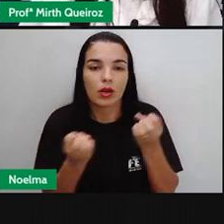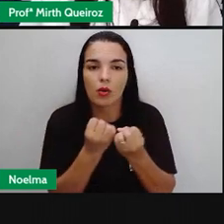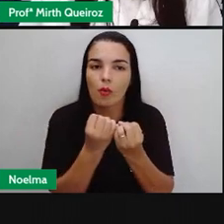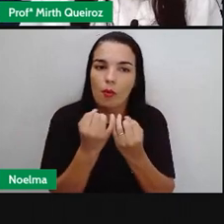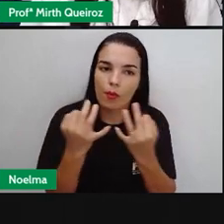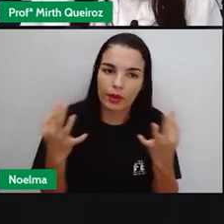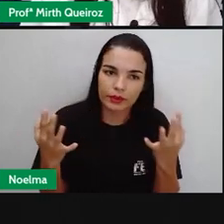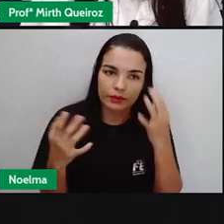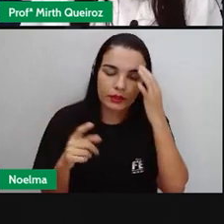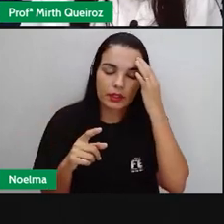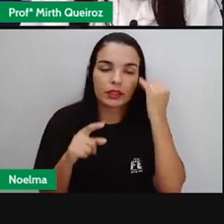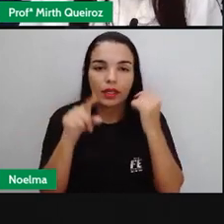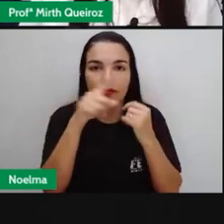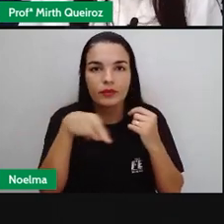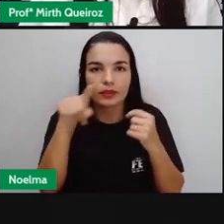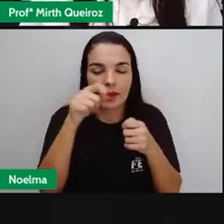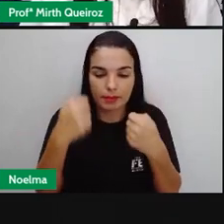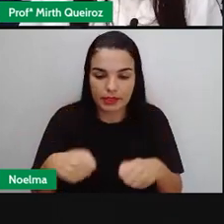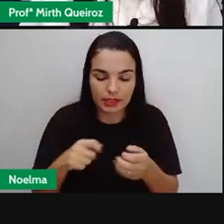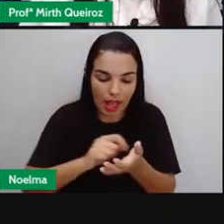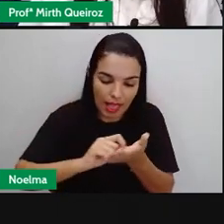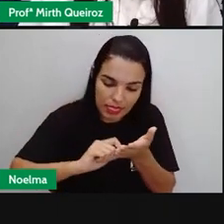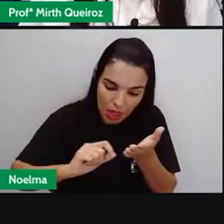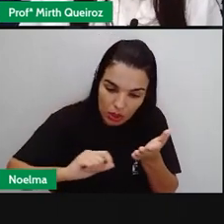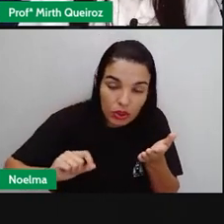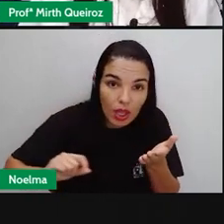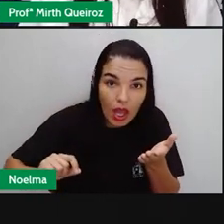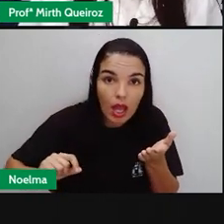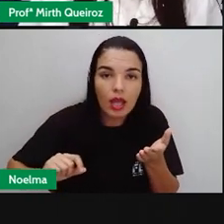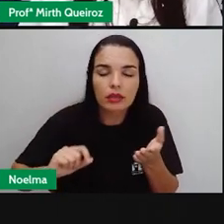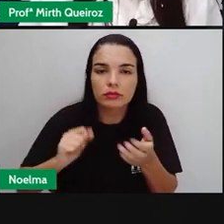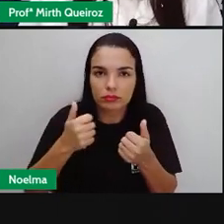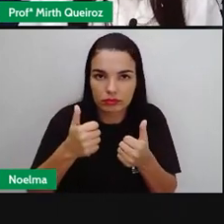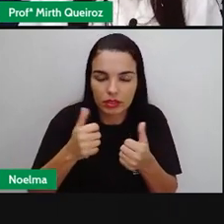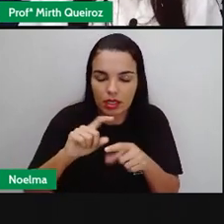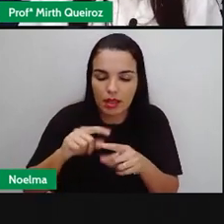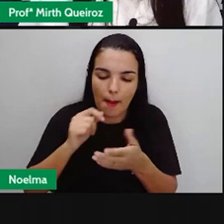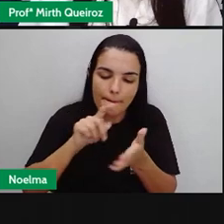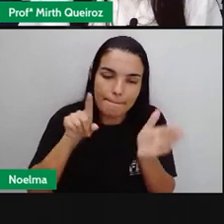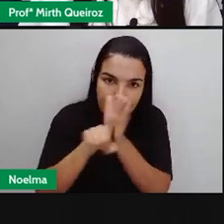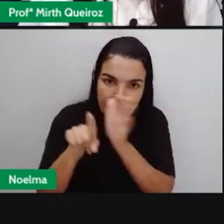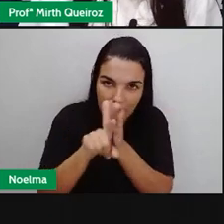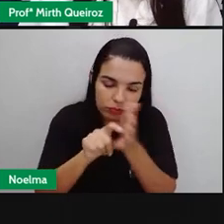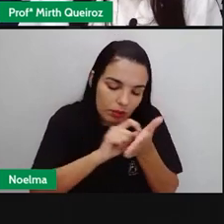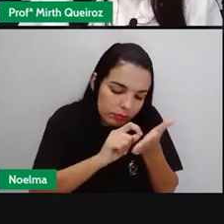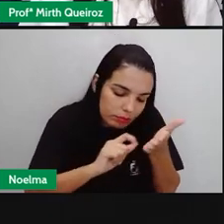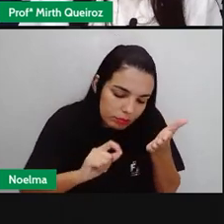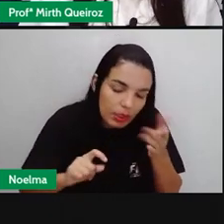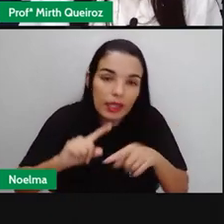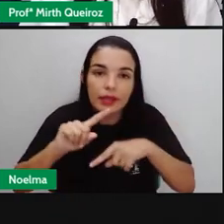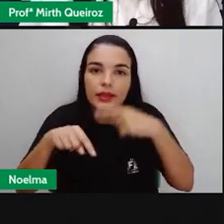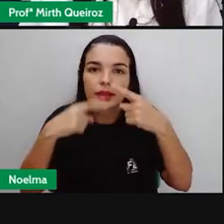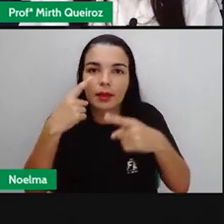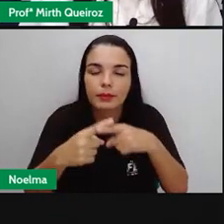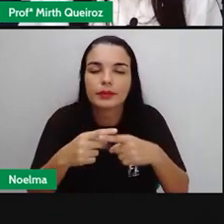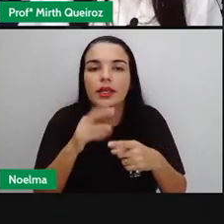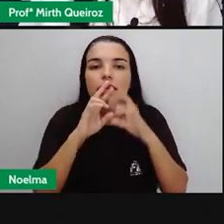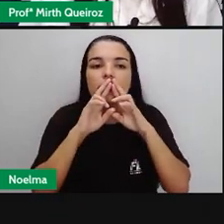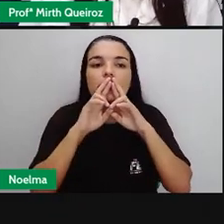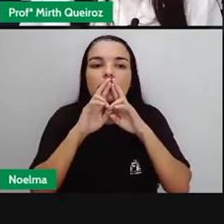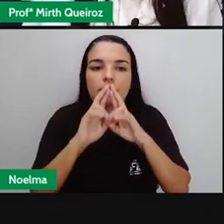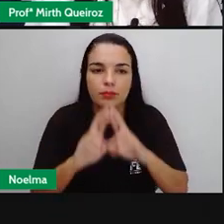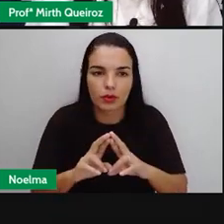anotar essas perguntas e em seguida nós iremos dar procedimento à aula e vocês vão ver também